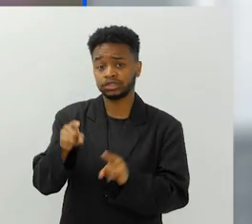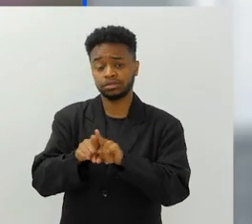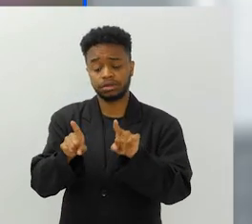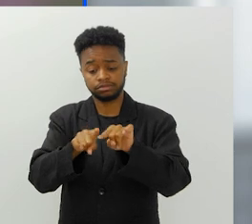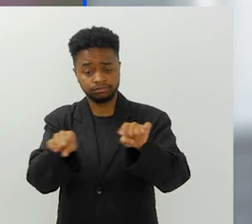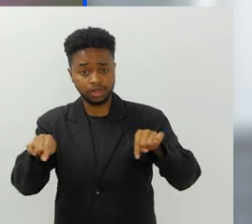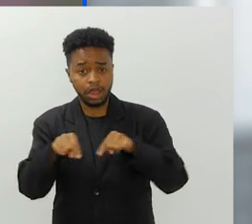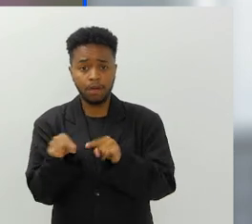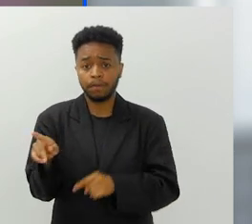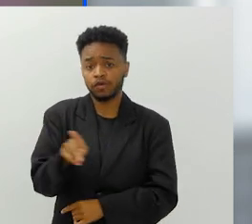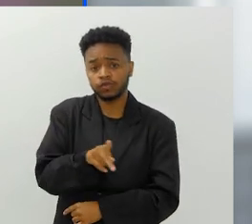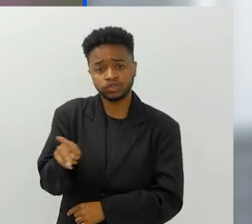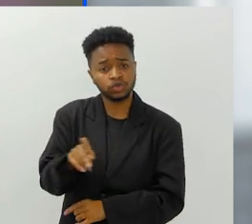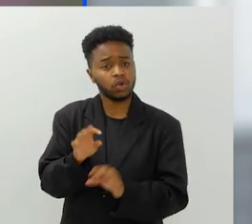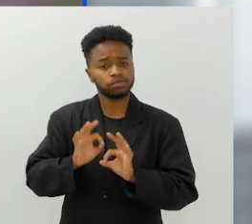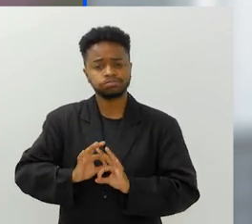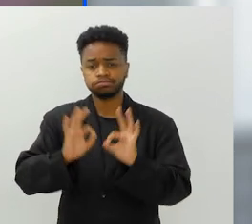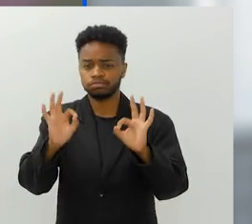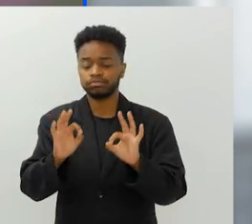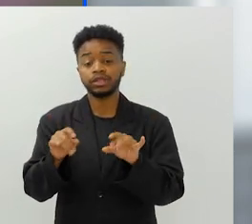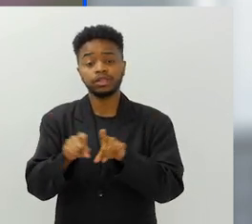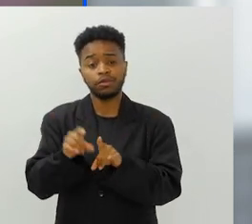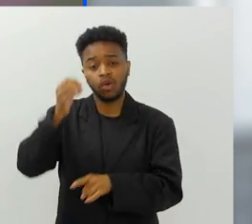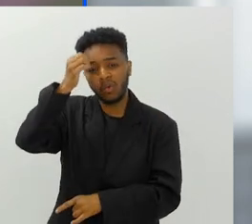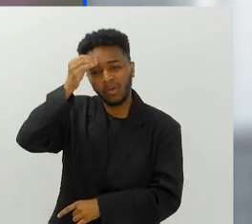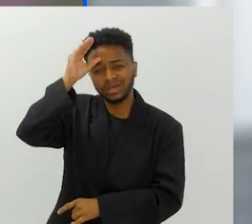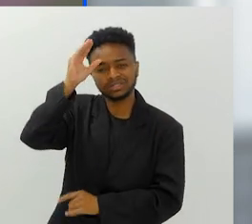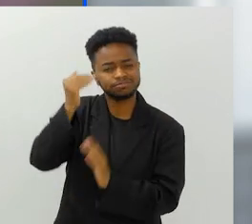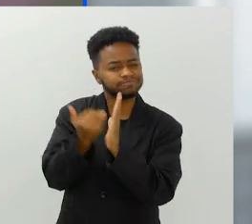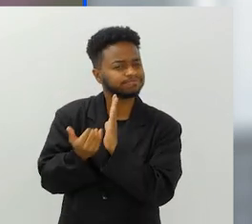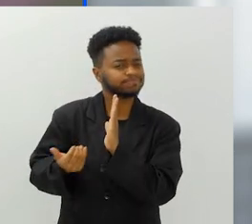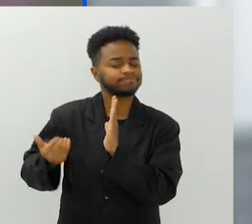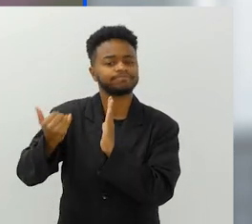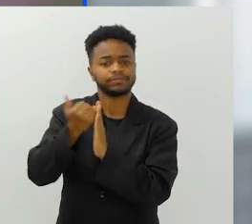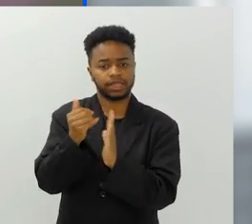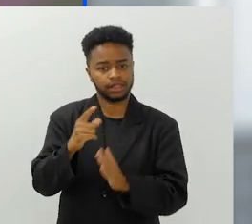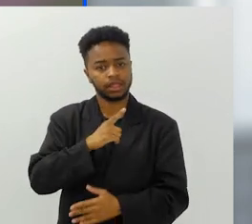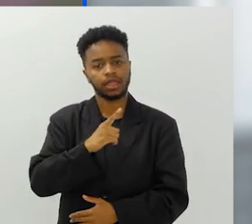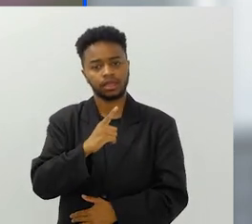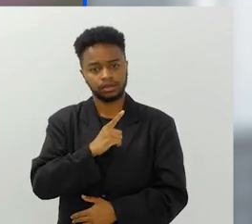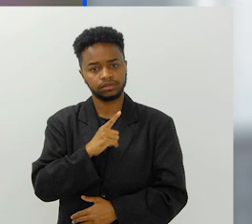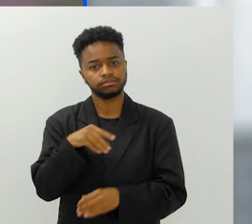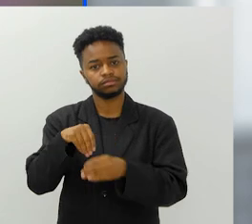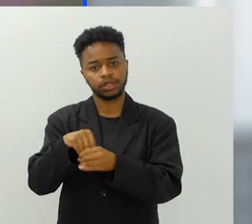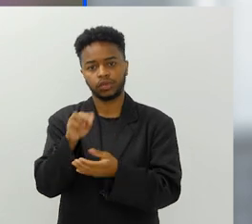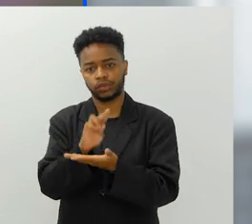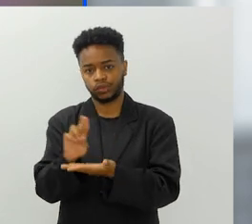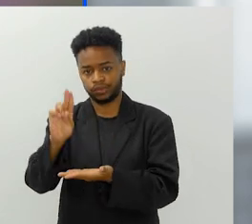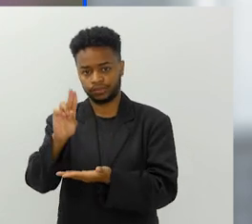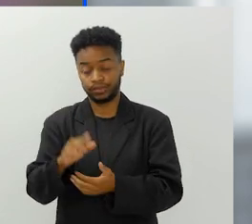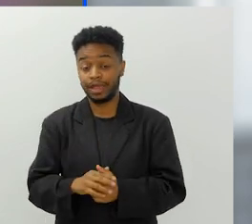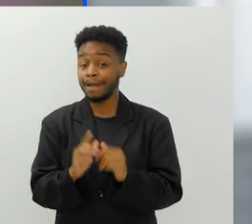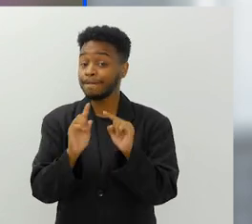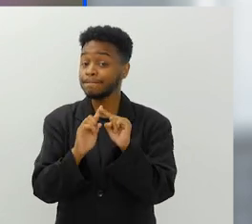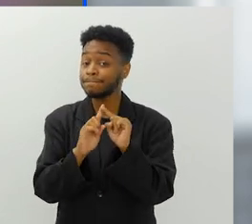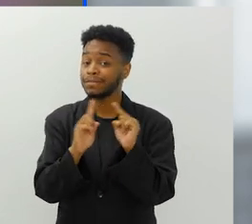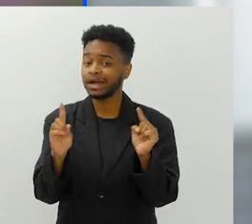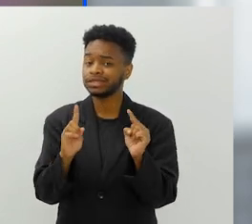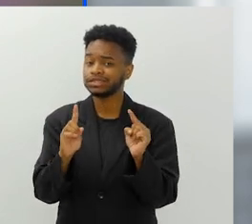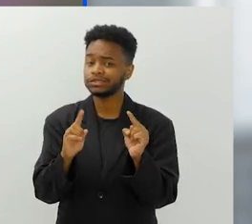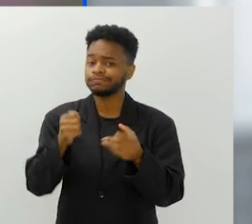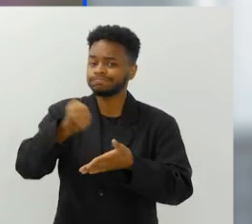grandes laboratórios, grandes professores e muito conhecimento, muito conhecimento sendo gerado.